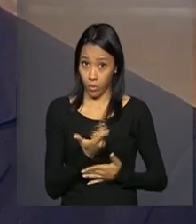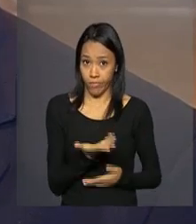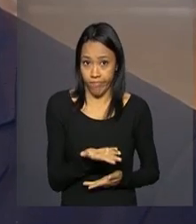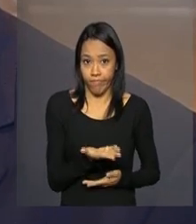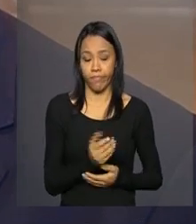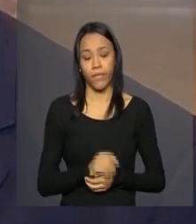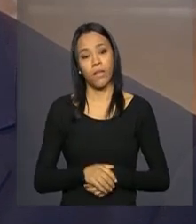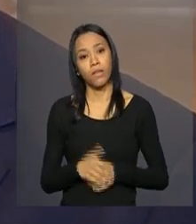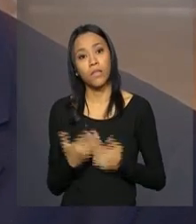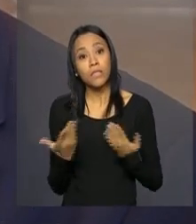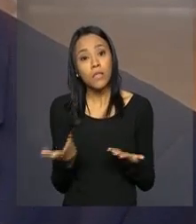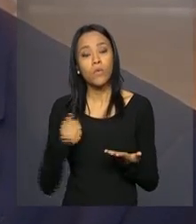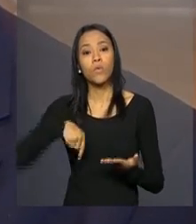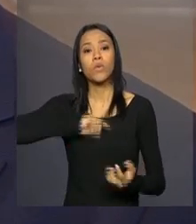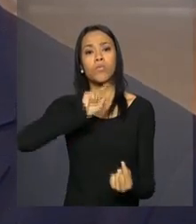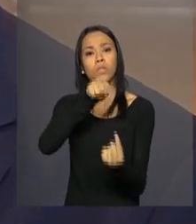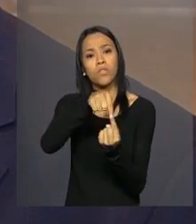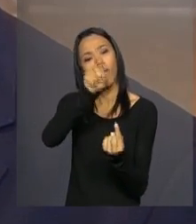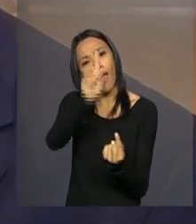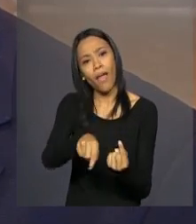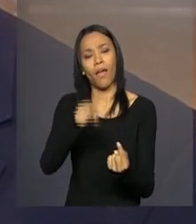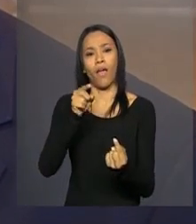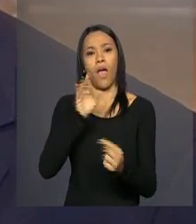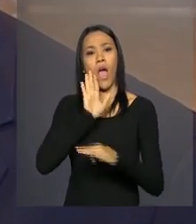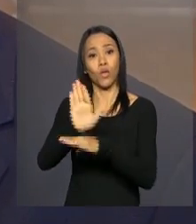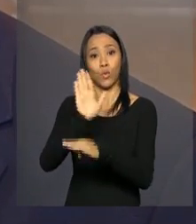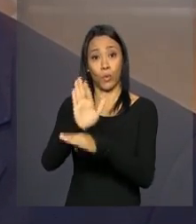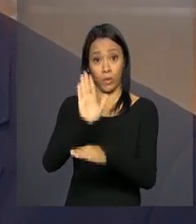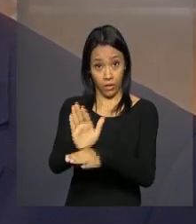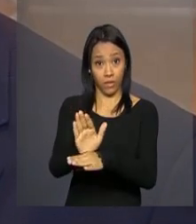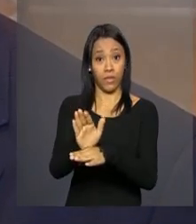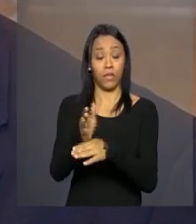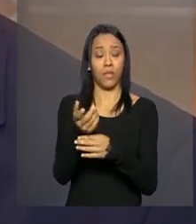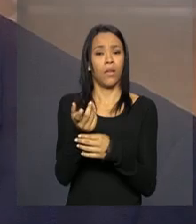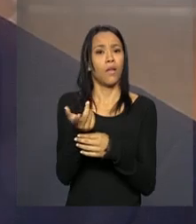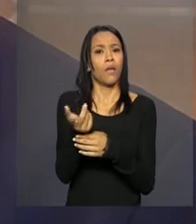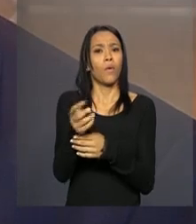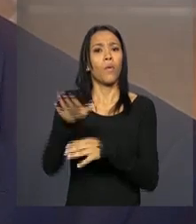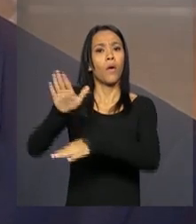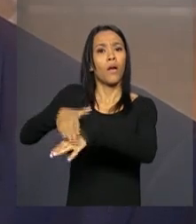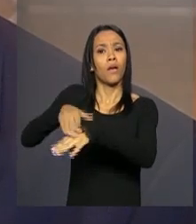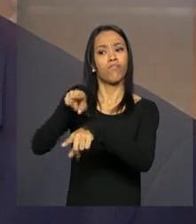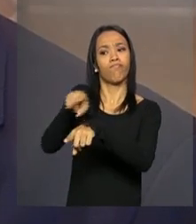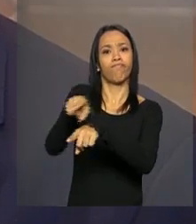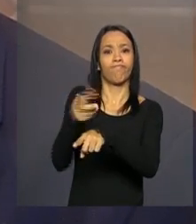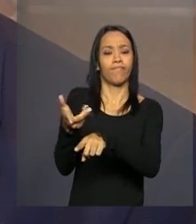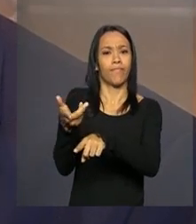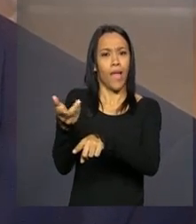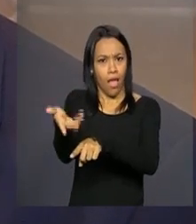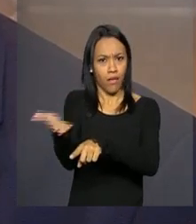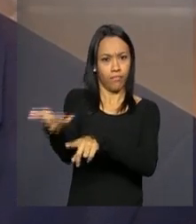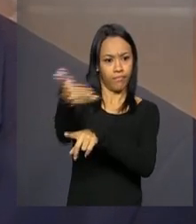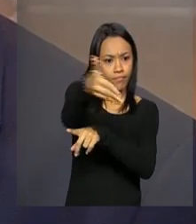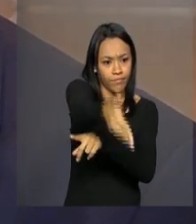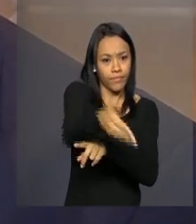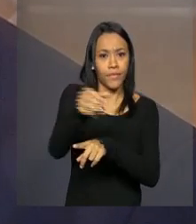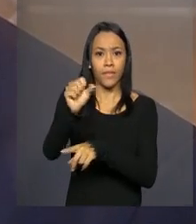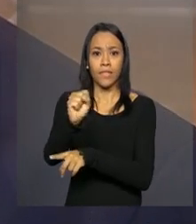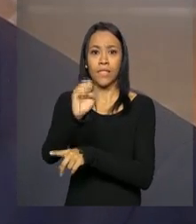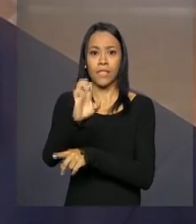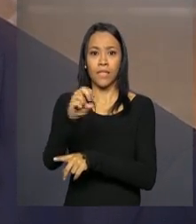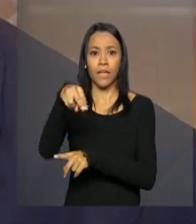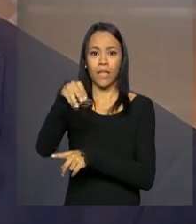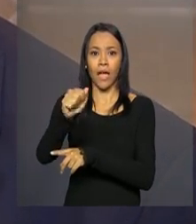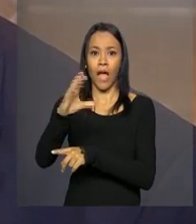é nossa intenção ajudar a Senacom justamente com esse apoio técnico para ela poder ter um